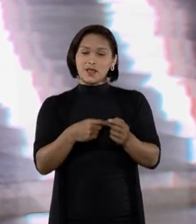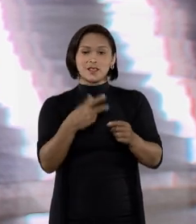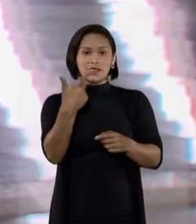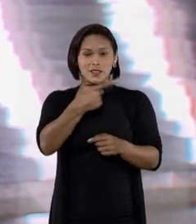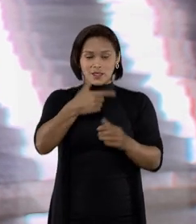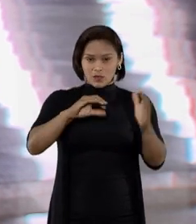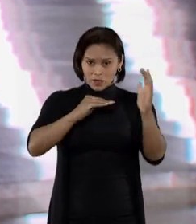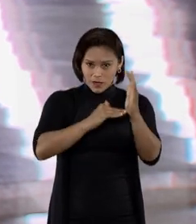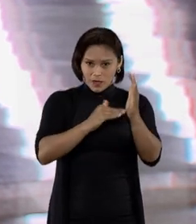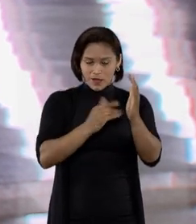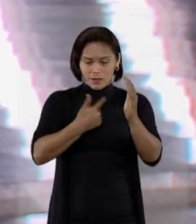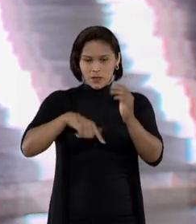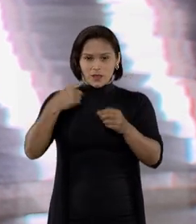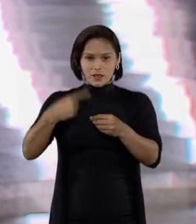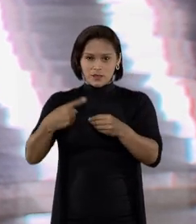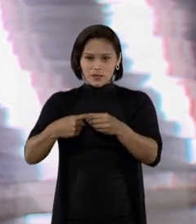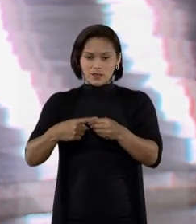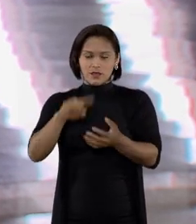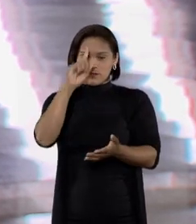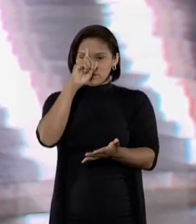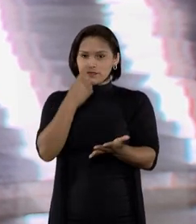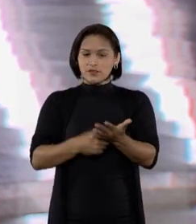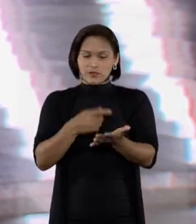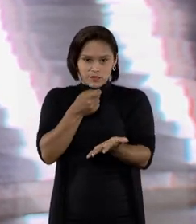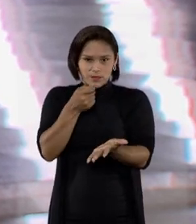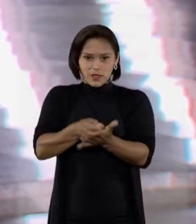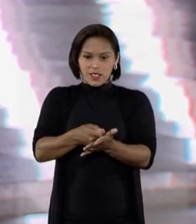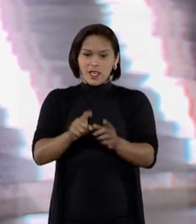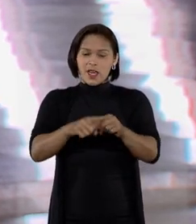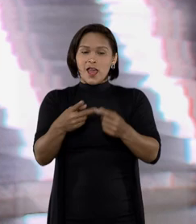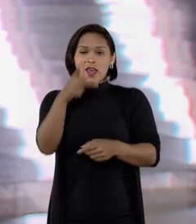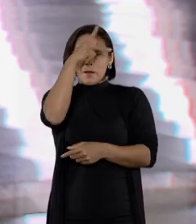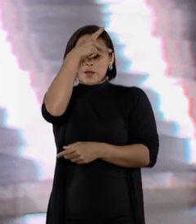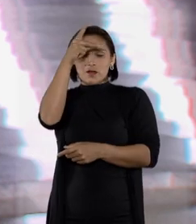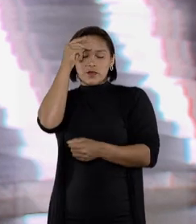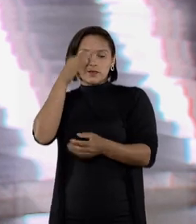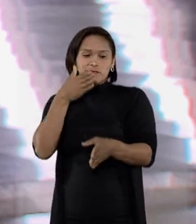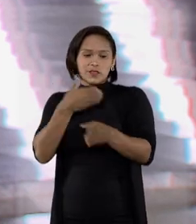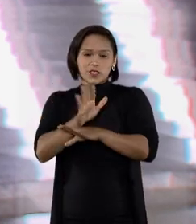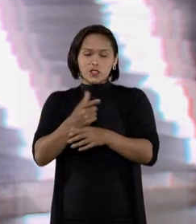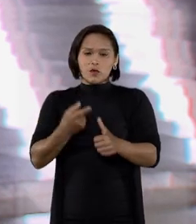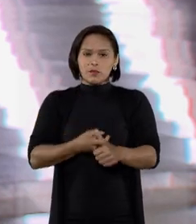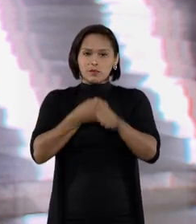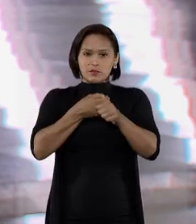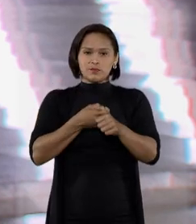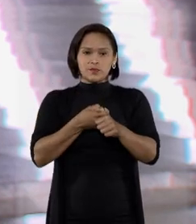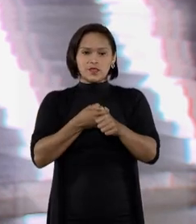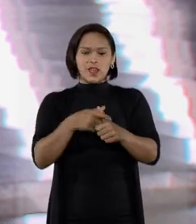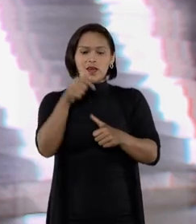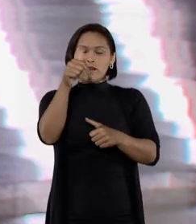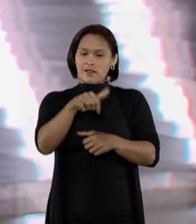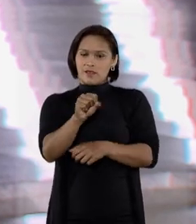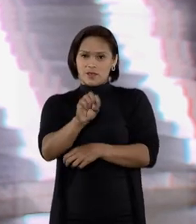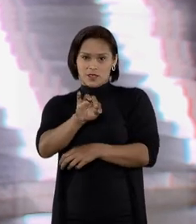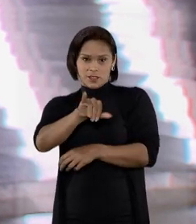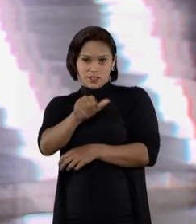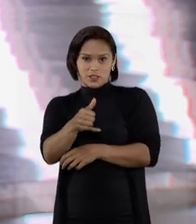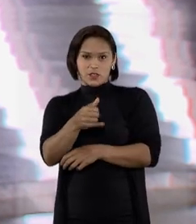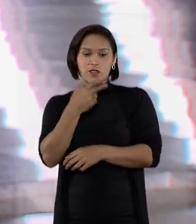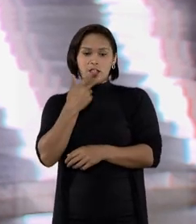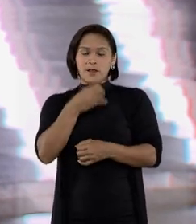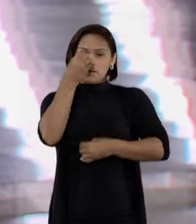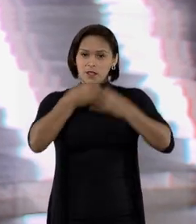câmara cível do Tribunal Mineiro determinou o pagamento. Por isso, a prefeitura de Betim entrou com o pedido de suspensão aqui no